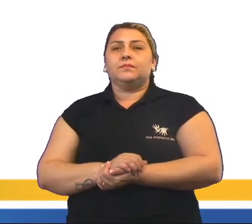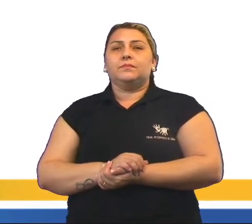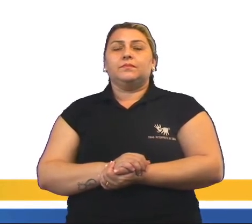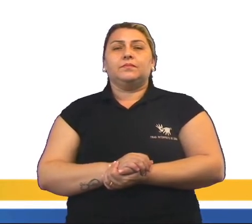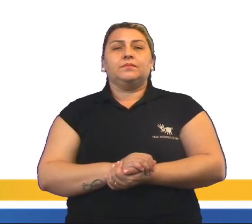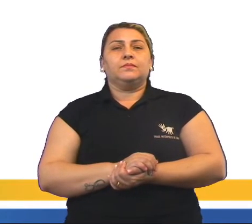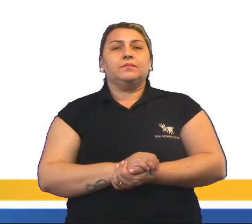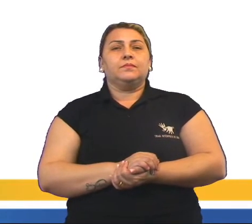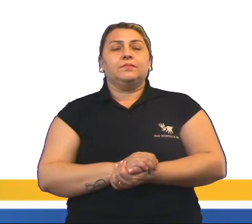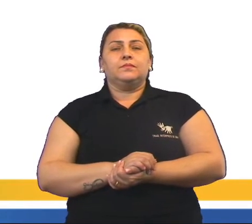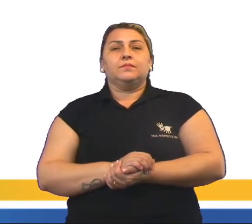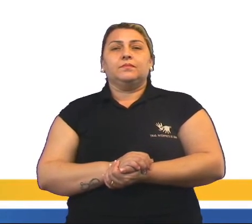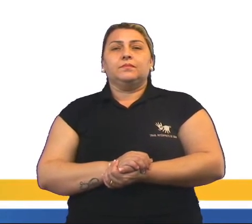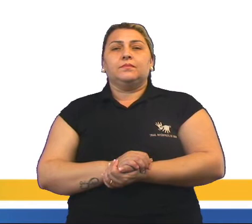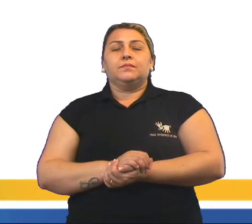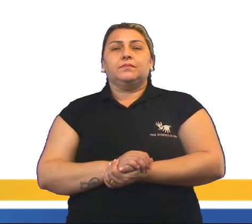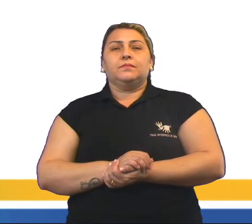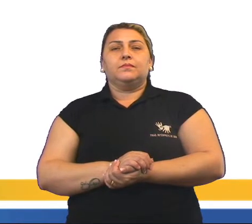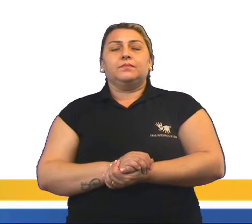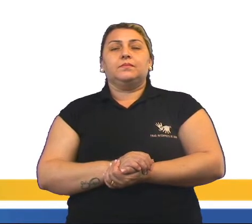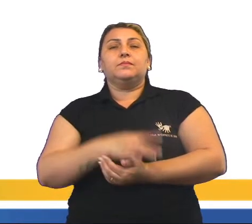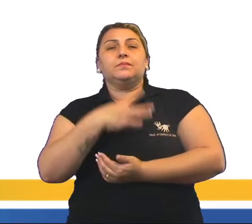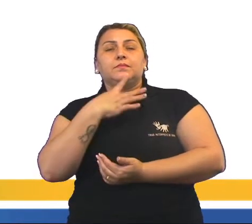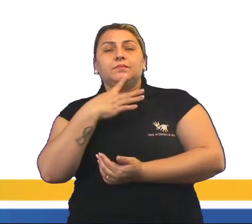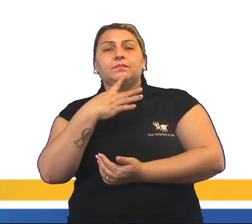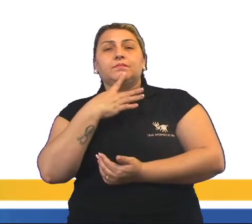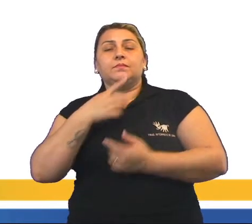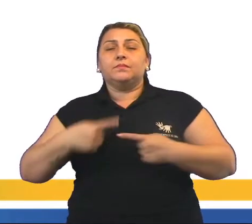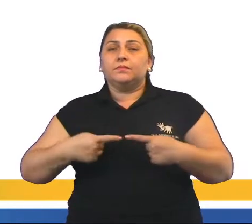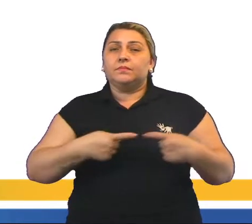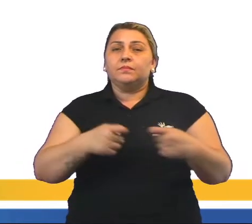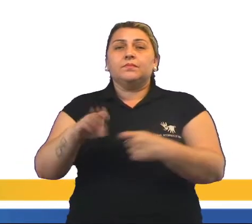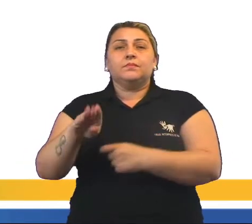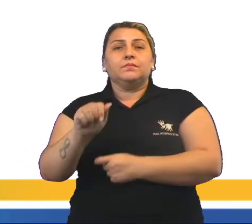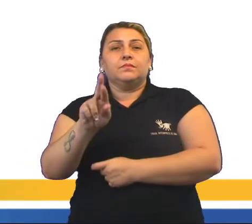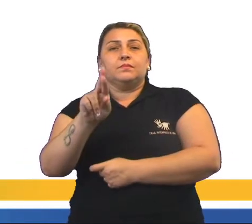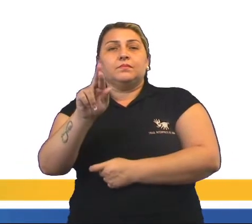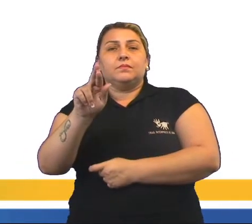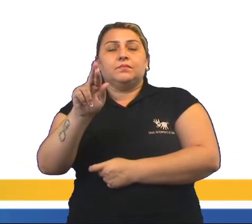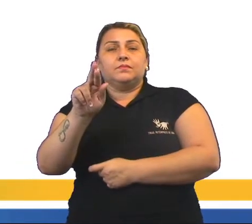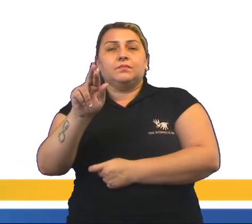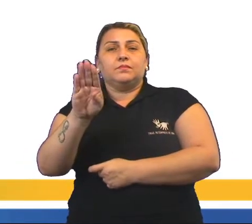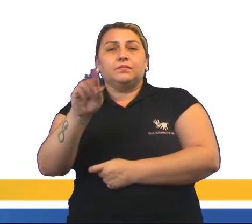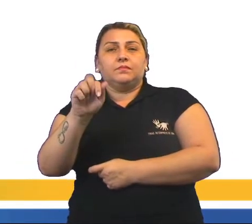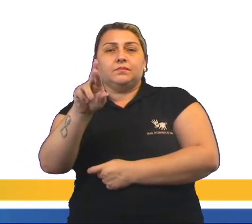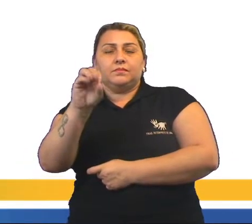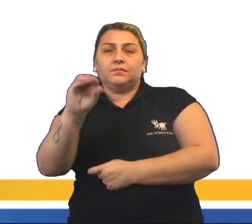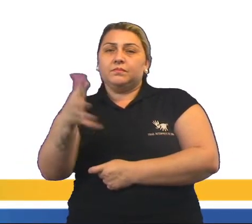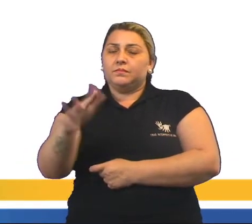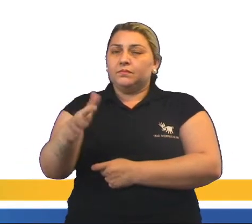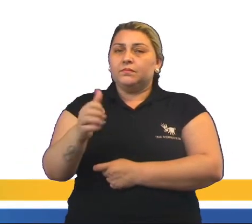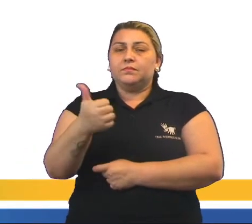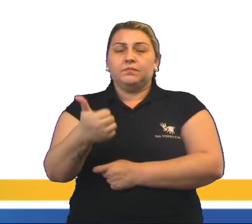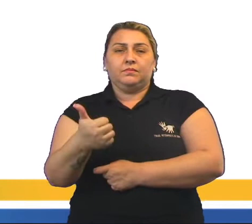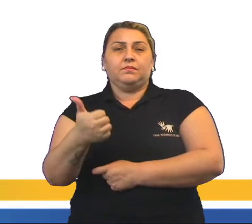E um desses conflitos ficou conhecida como a Guerra dos Bárbaros, que foi de aproximadamente